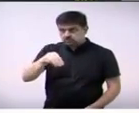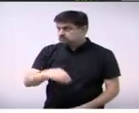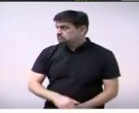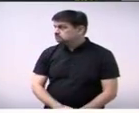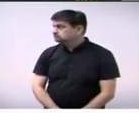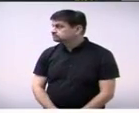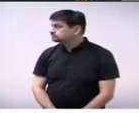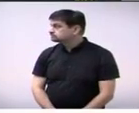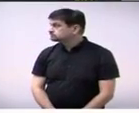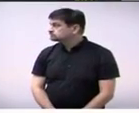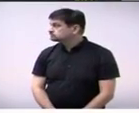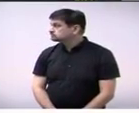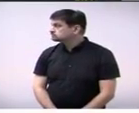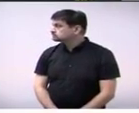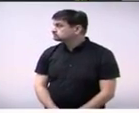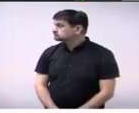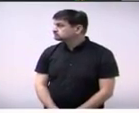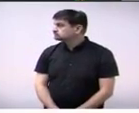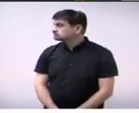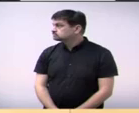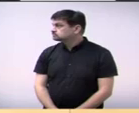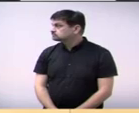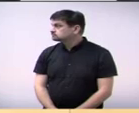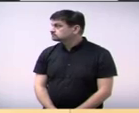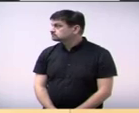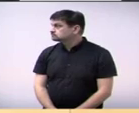está em discussão pode discutir